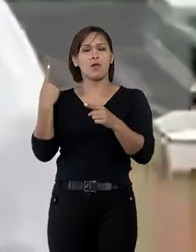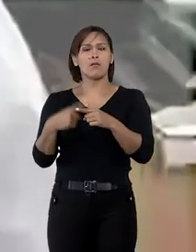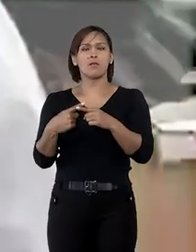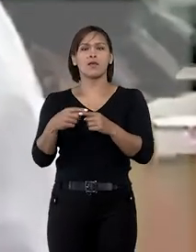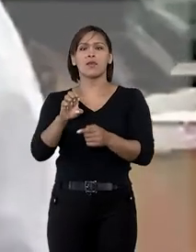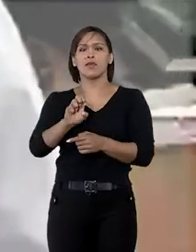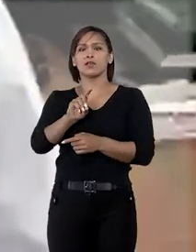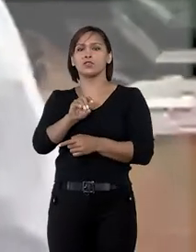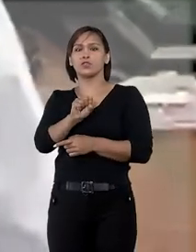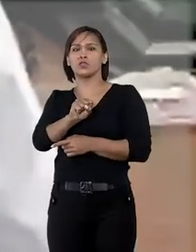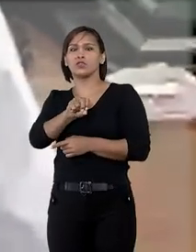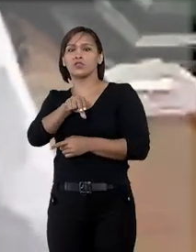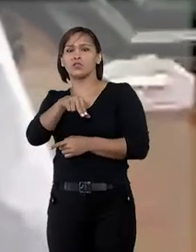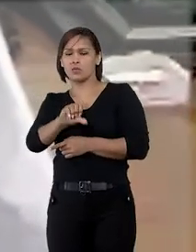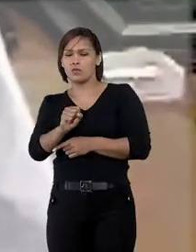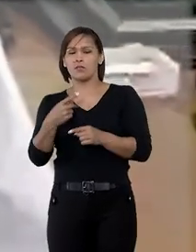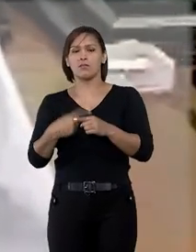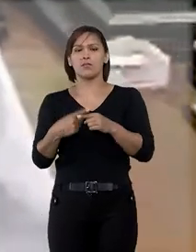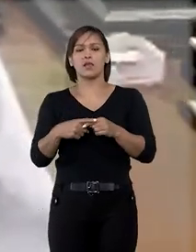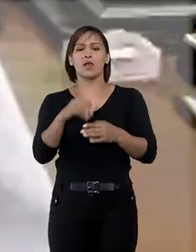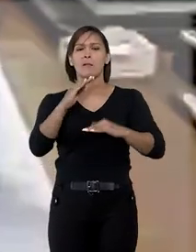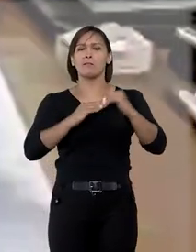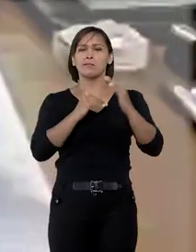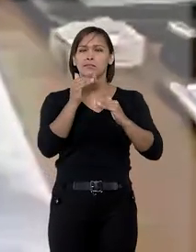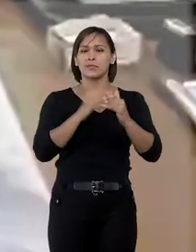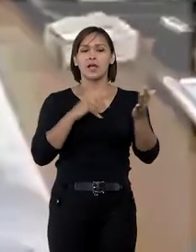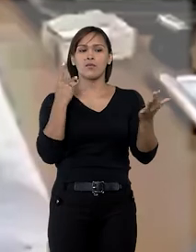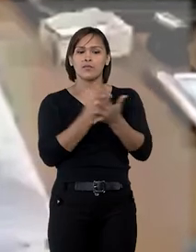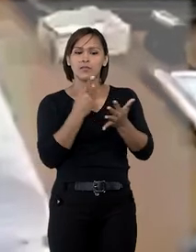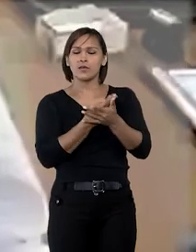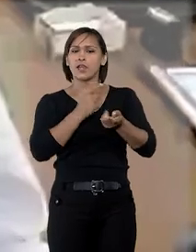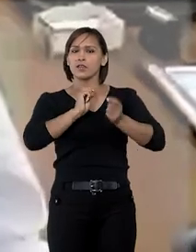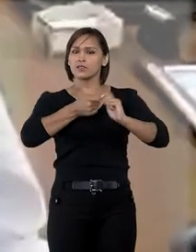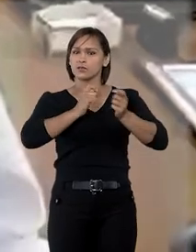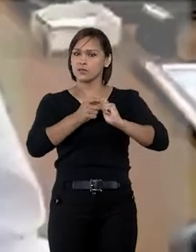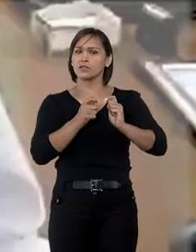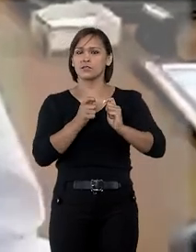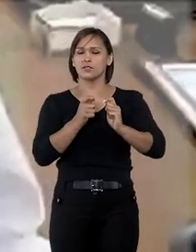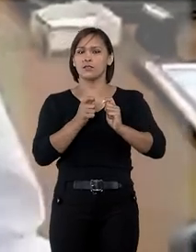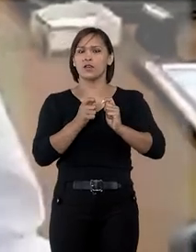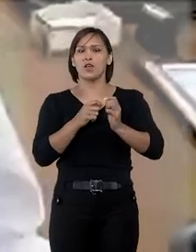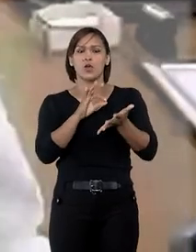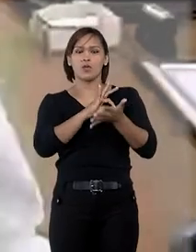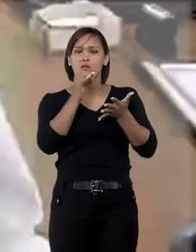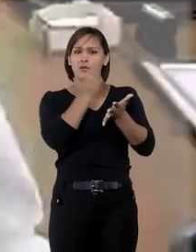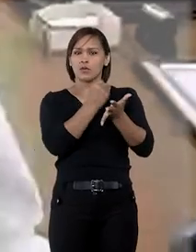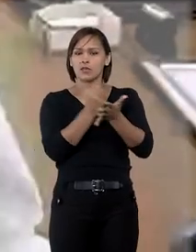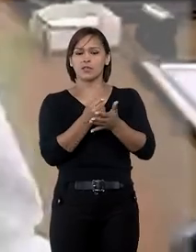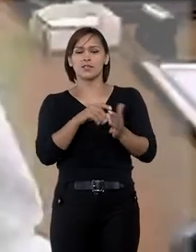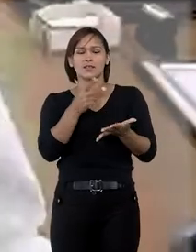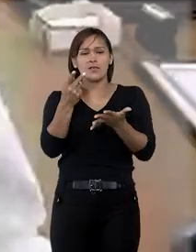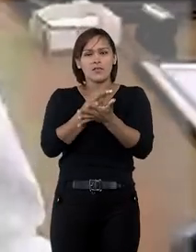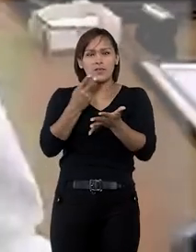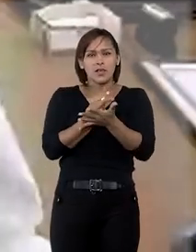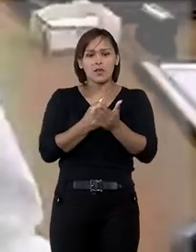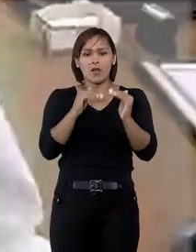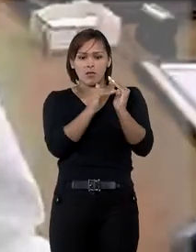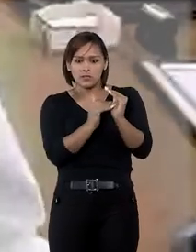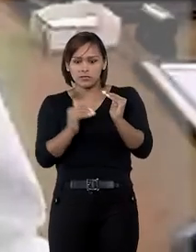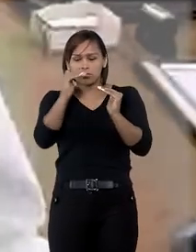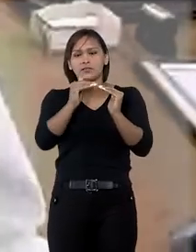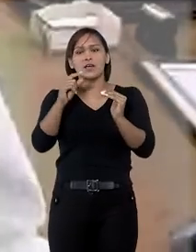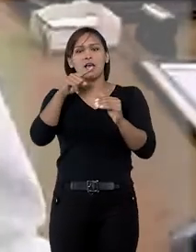Paulo, Edson José Marcusso, pela prática de ato de improbidade administrativa, com a contratação irregular e em